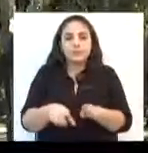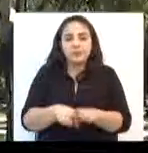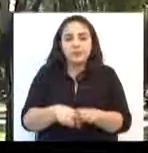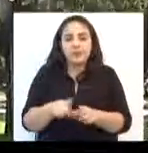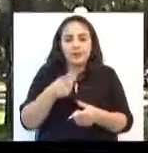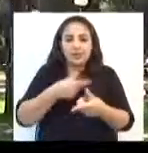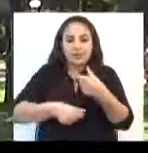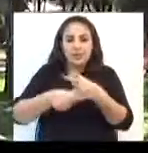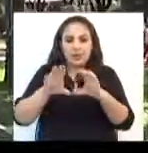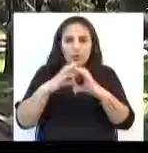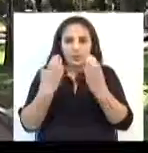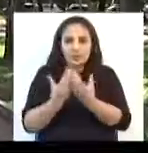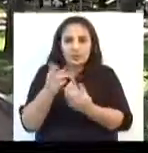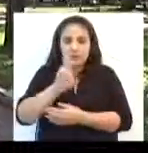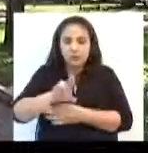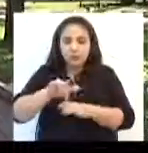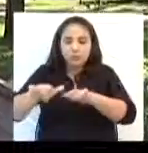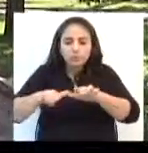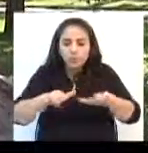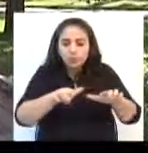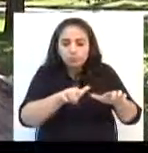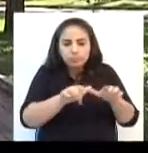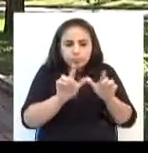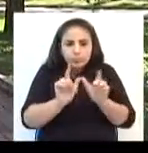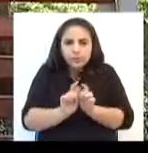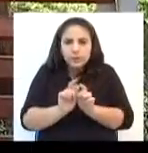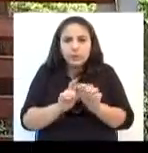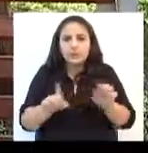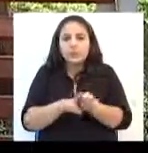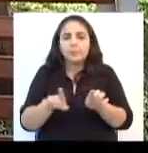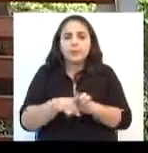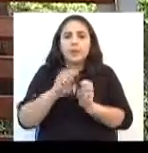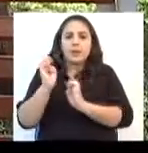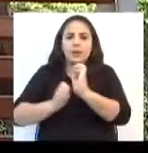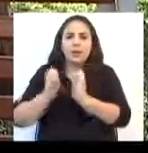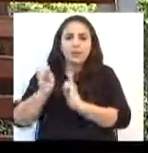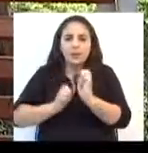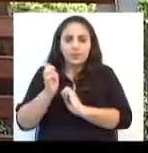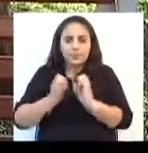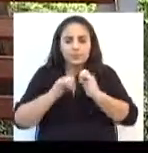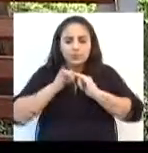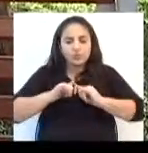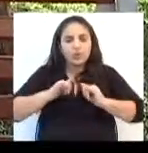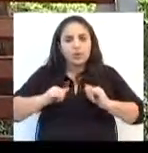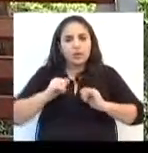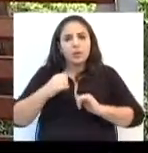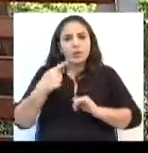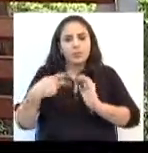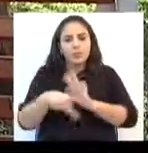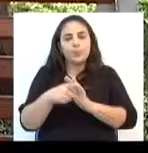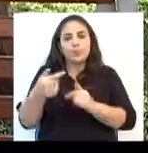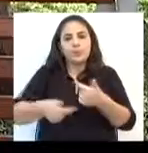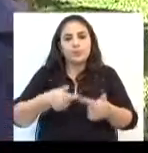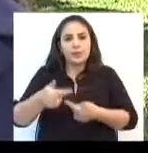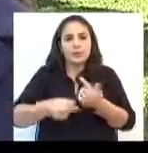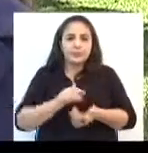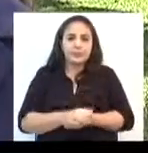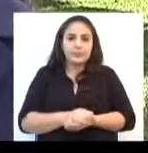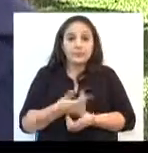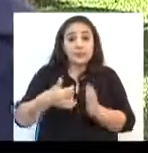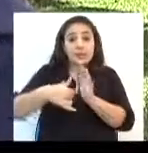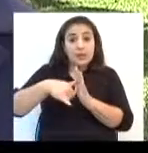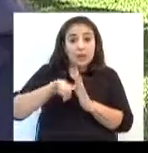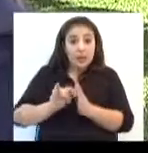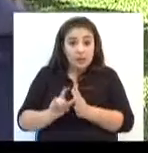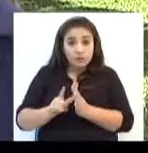usufrui de pequenos paraísos em meio à selva de pedras e as empresas que podem divulgar o seu trabalho. Antes